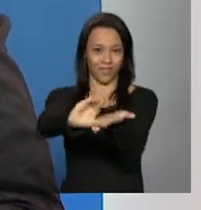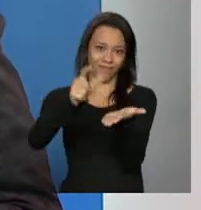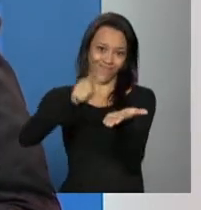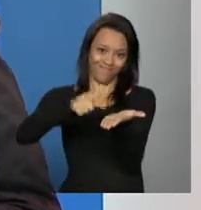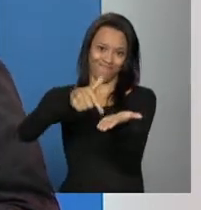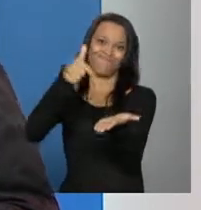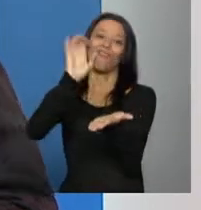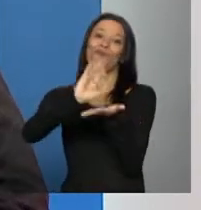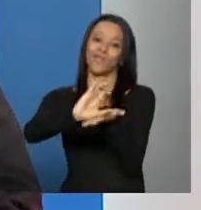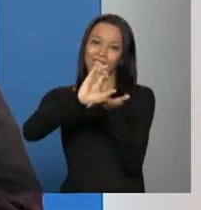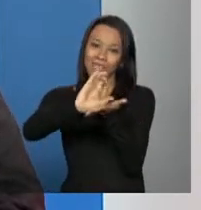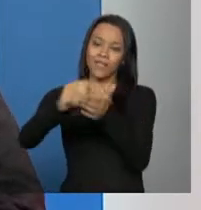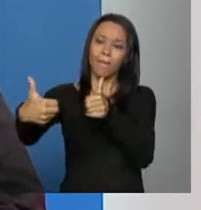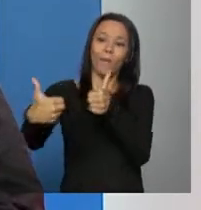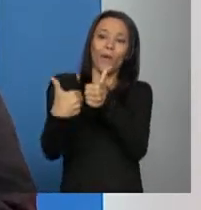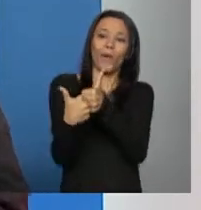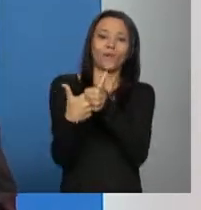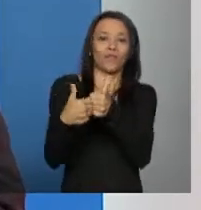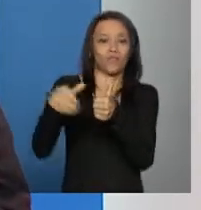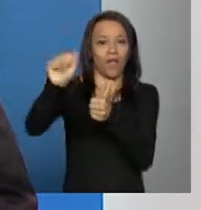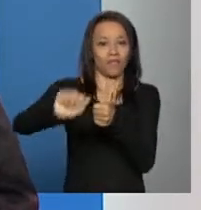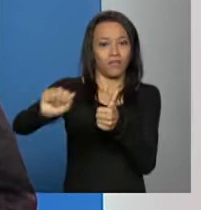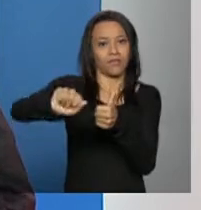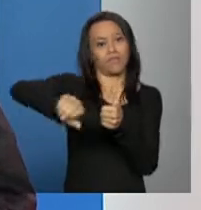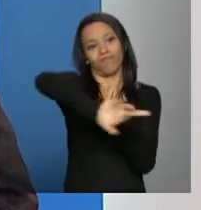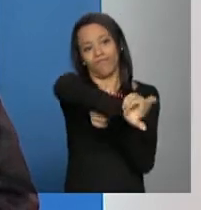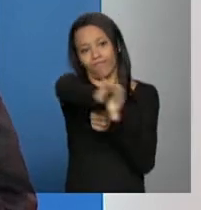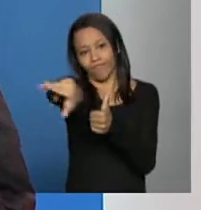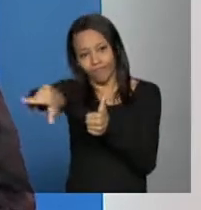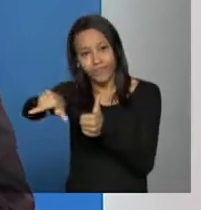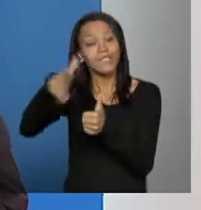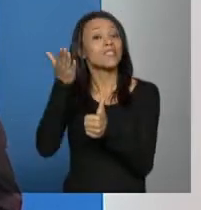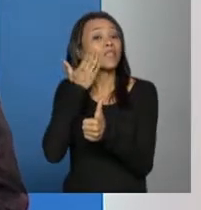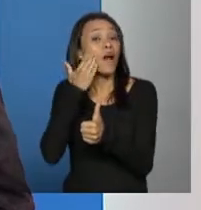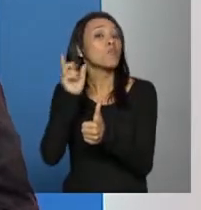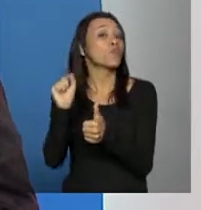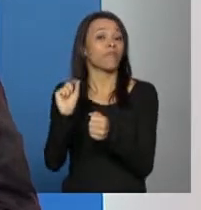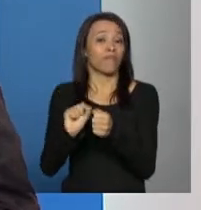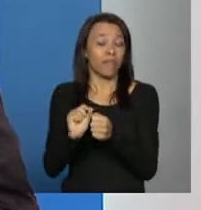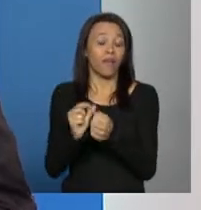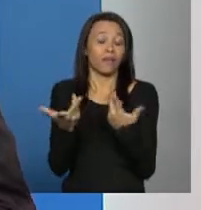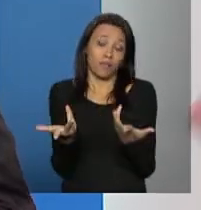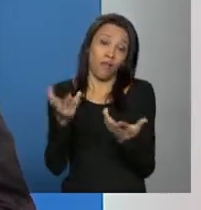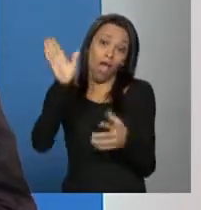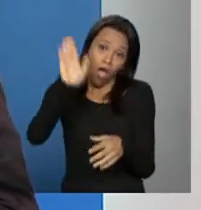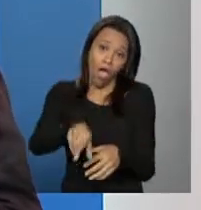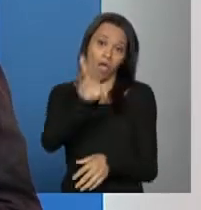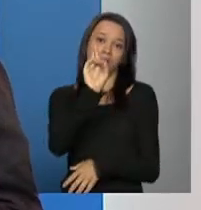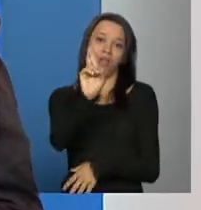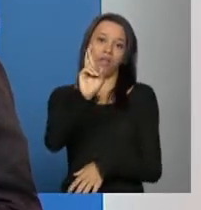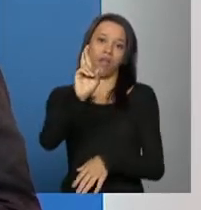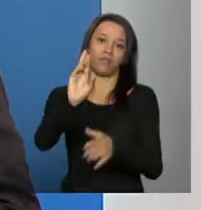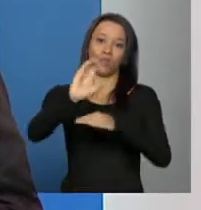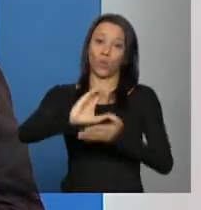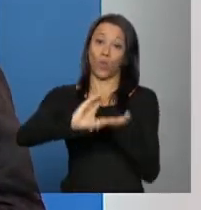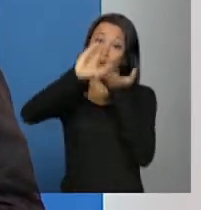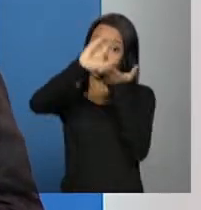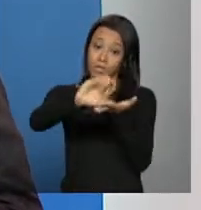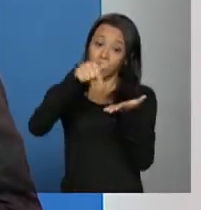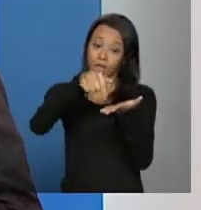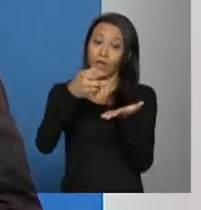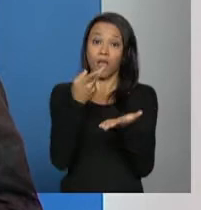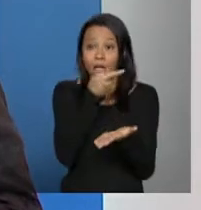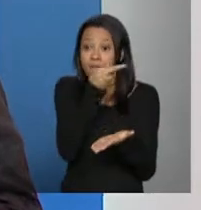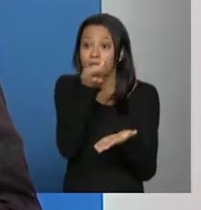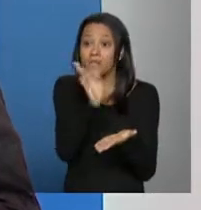conselho é que está próximo a essa entidade conhece o que ela faz então cabe ao conselho a visita técnica à